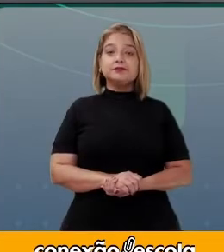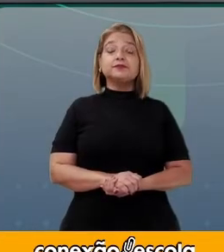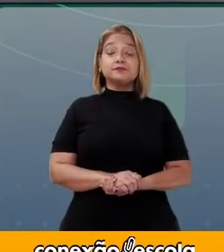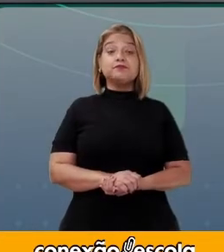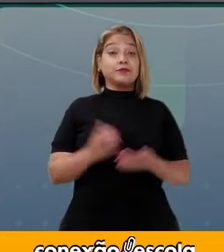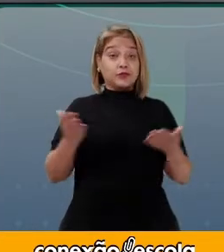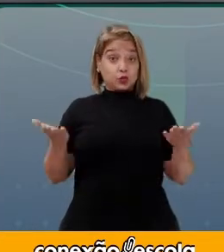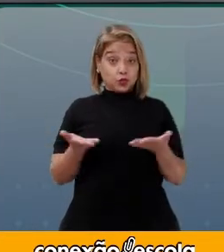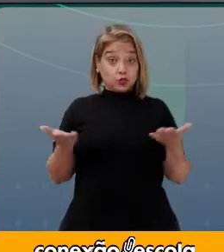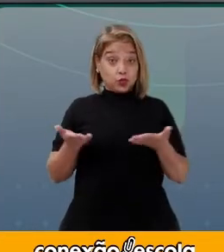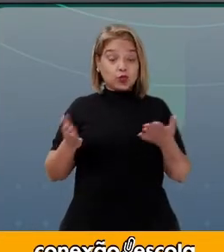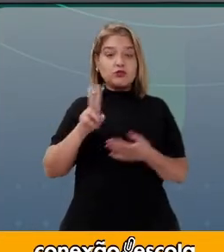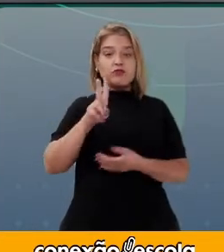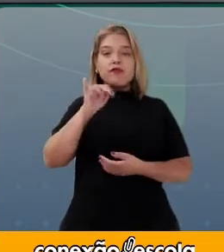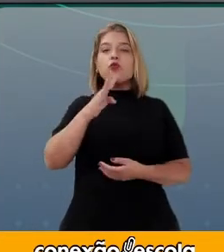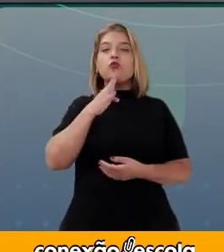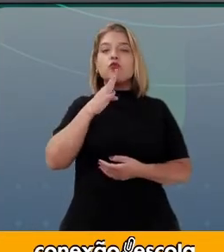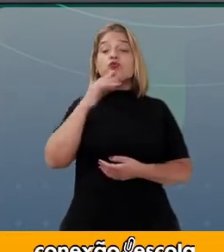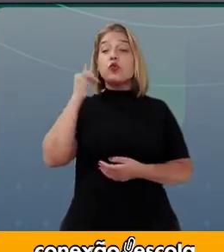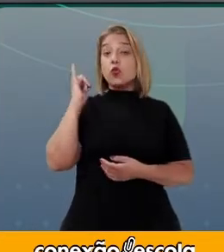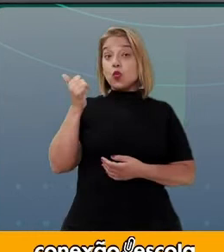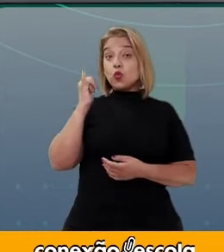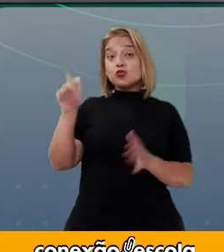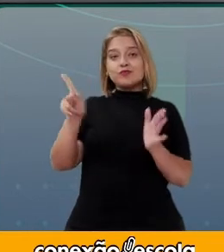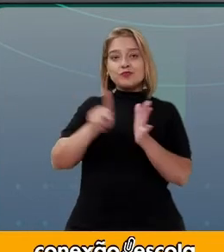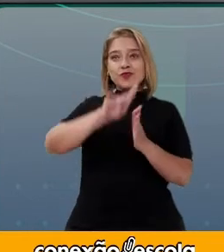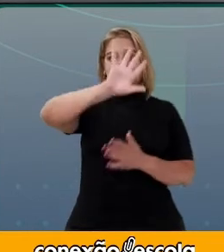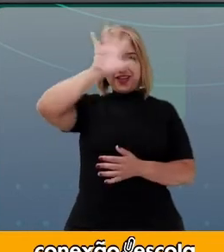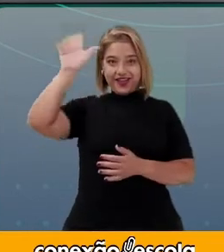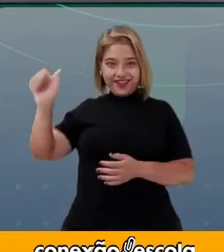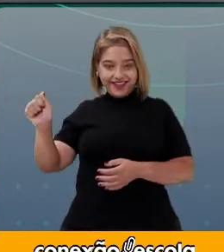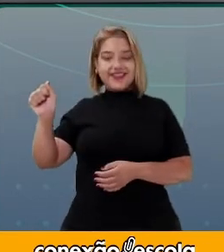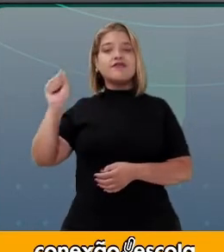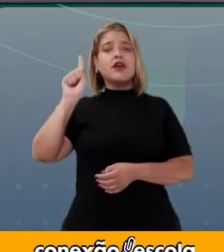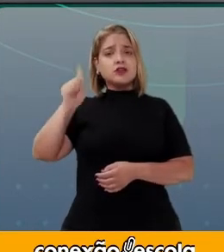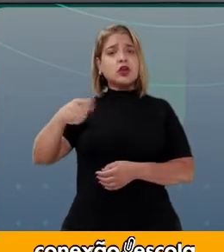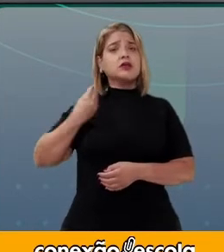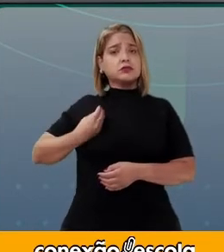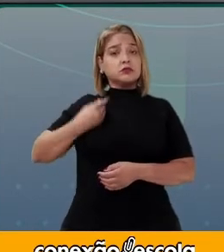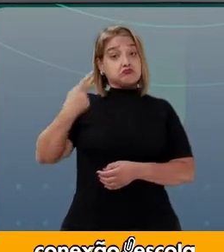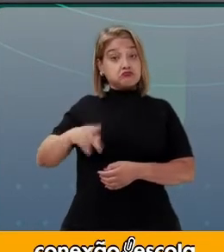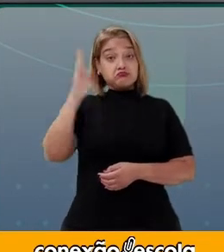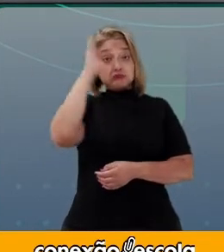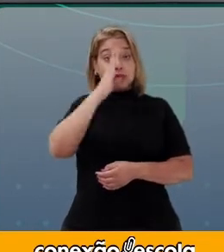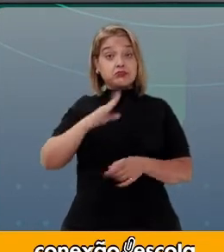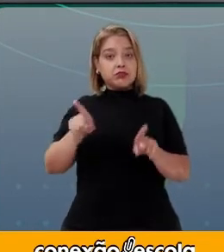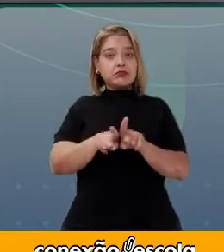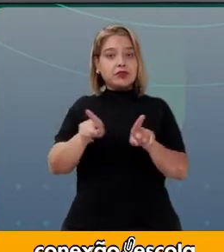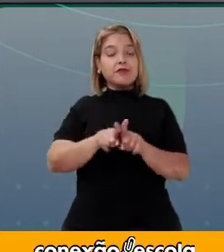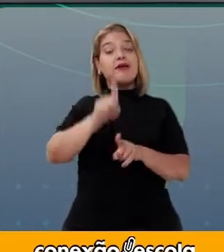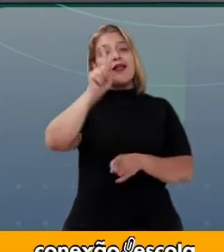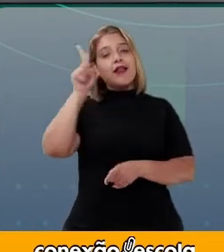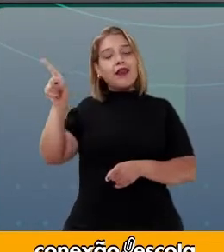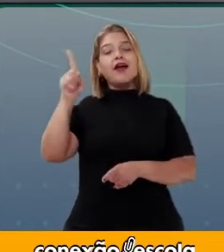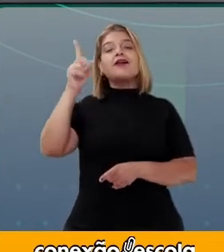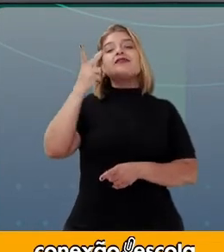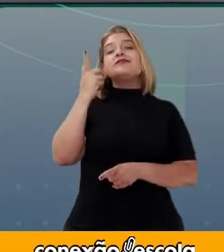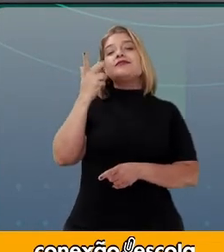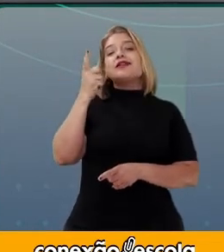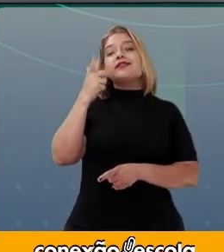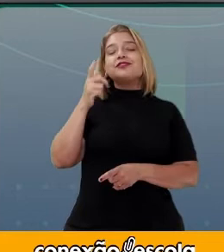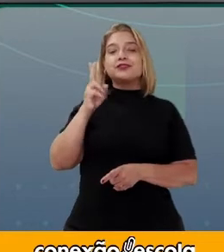Agora, nós vamos conhecer um conto africano, um conto existente no Brasil, encontrado em